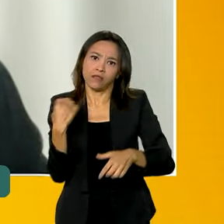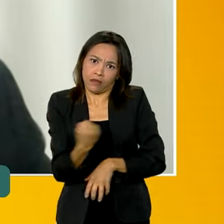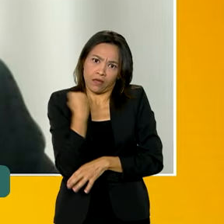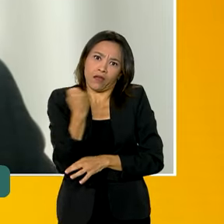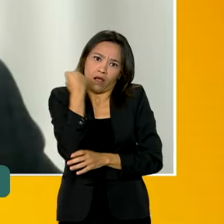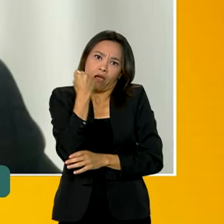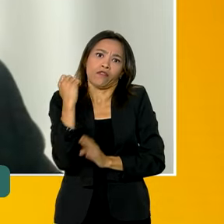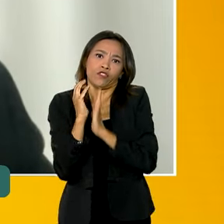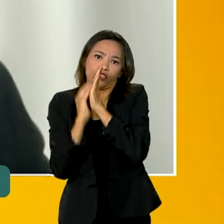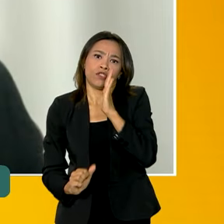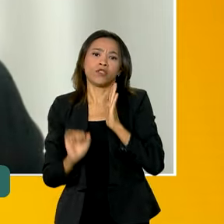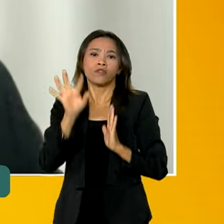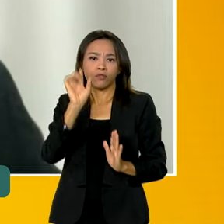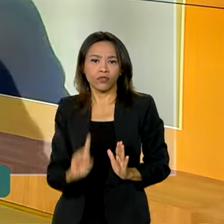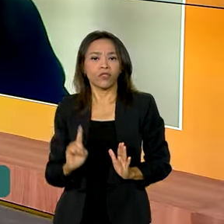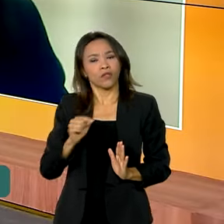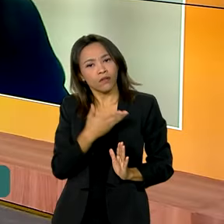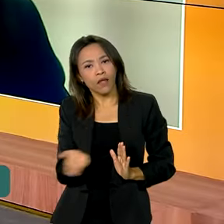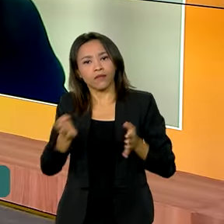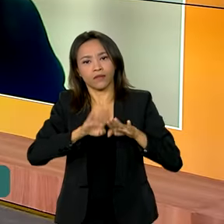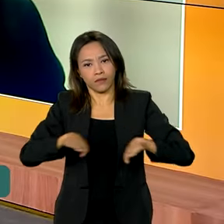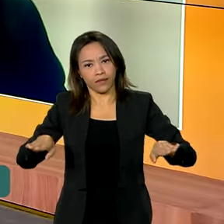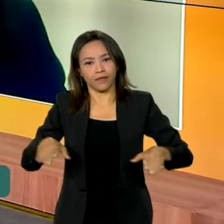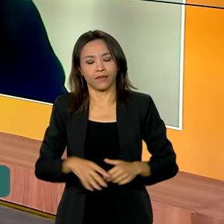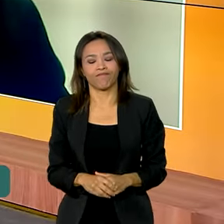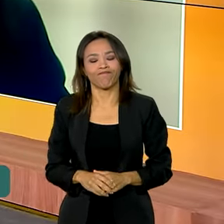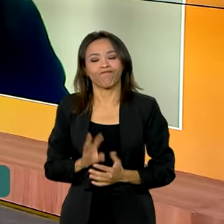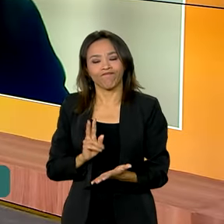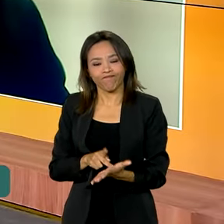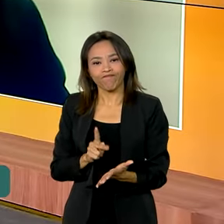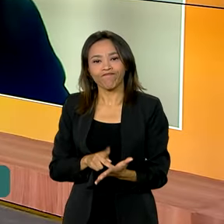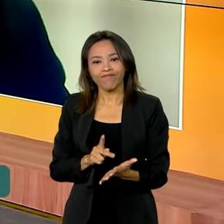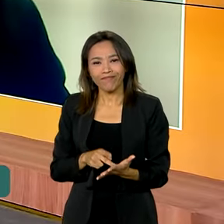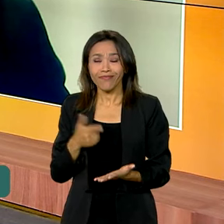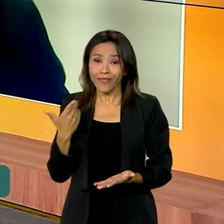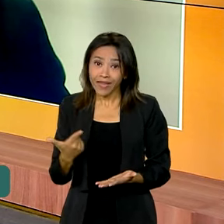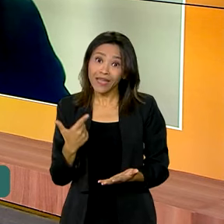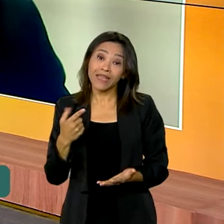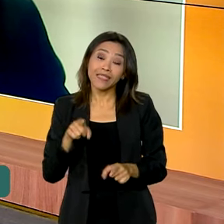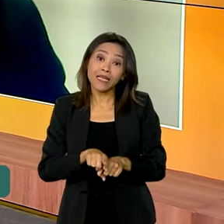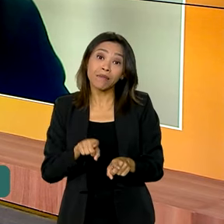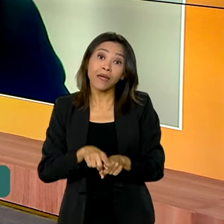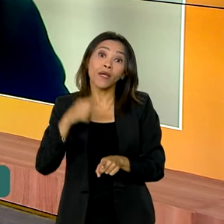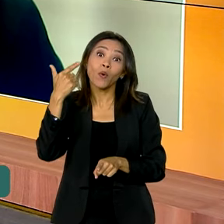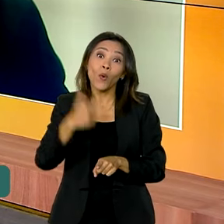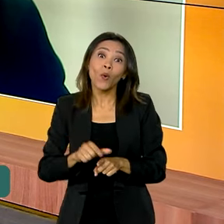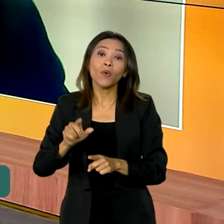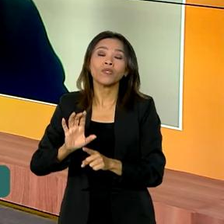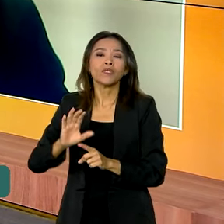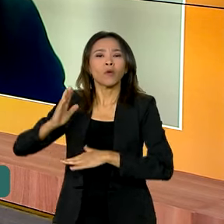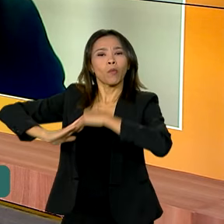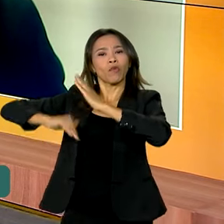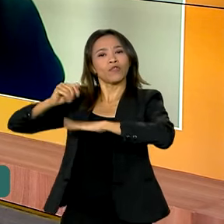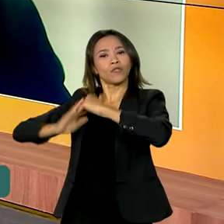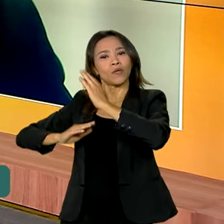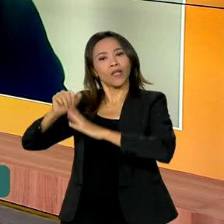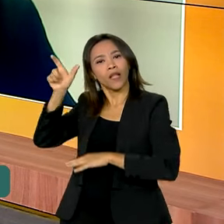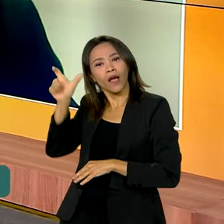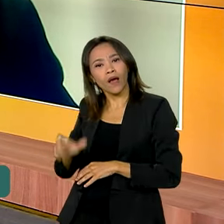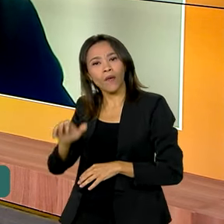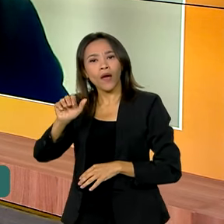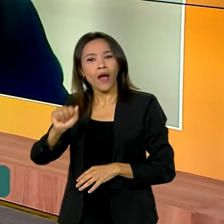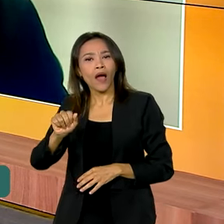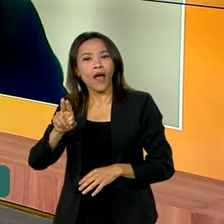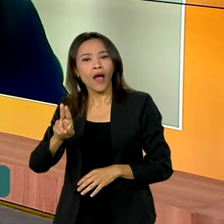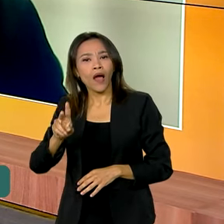violação ao direito dessas crianças. É verdade. Um trabalho essencial é o do Auditor Fiscal do Trabalho. Explica para o